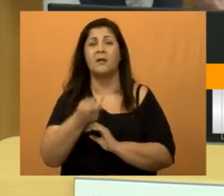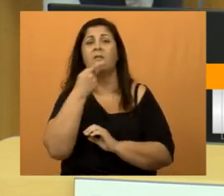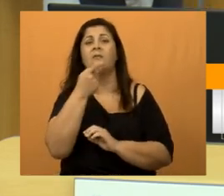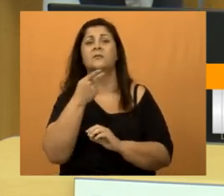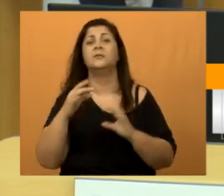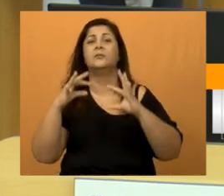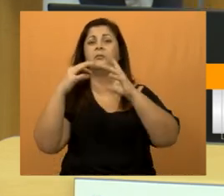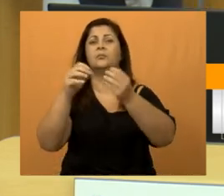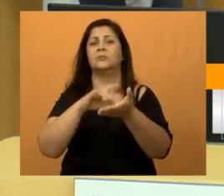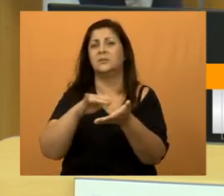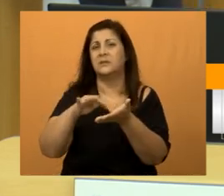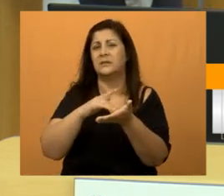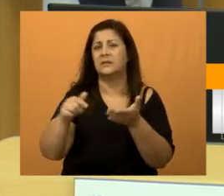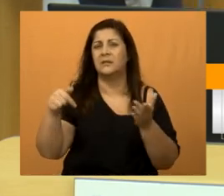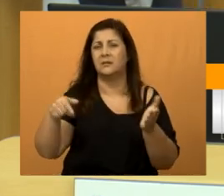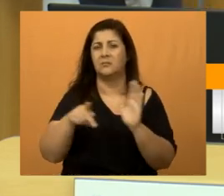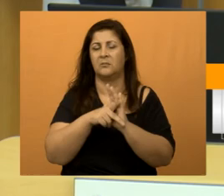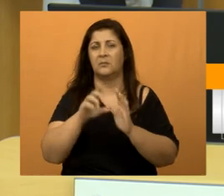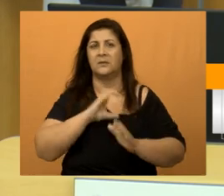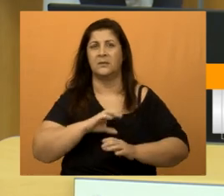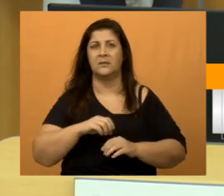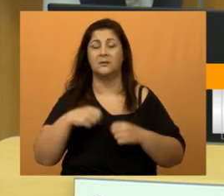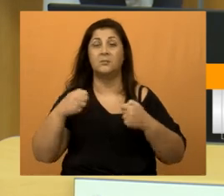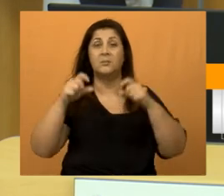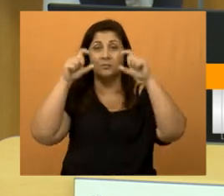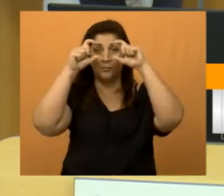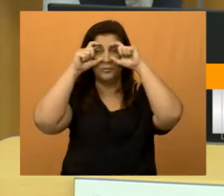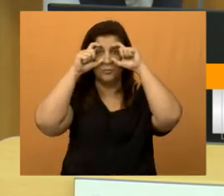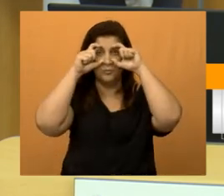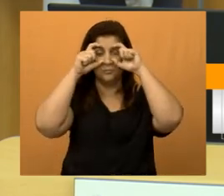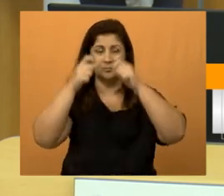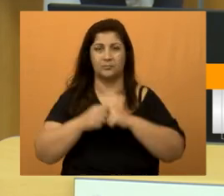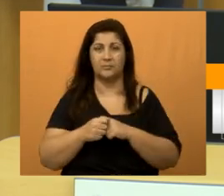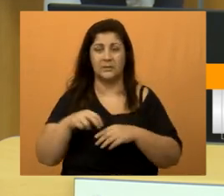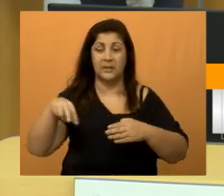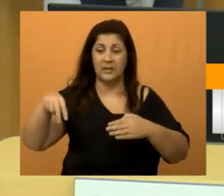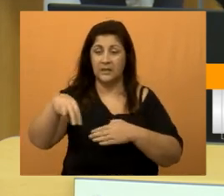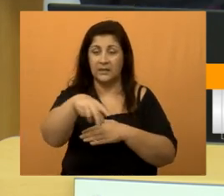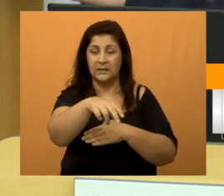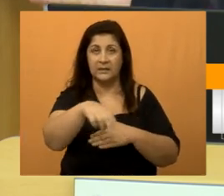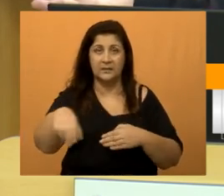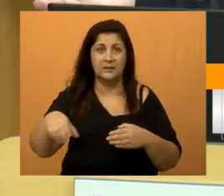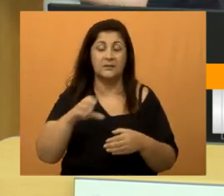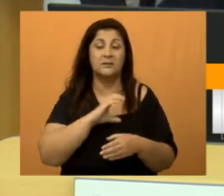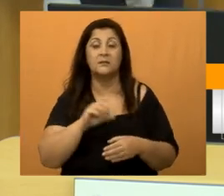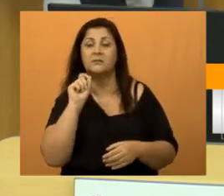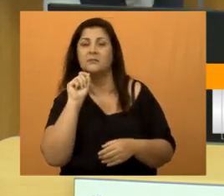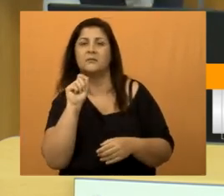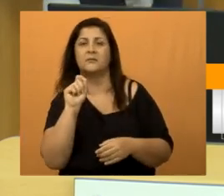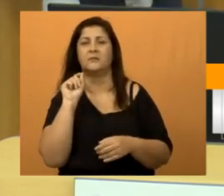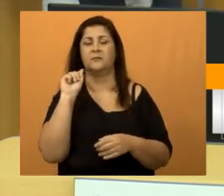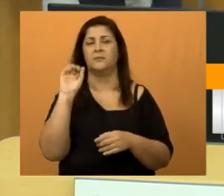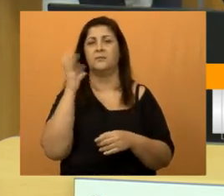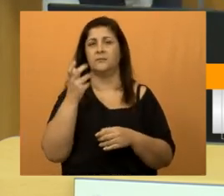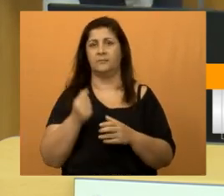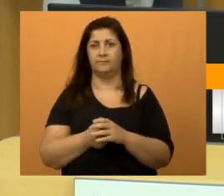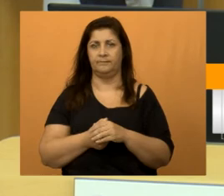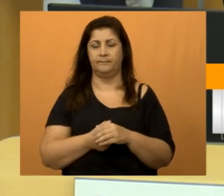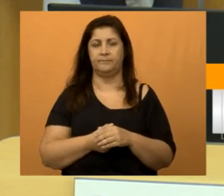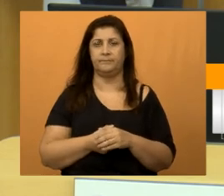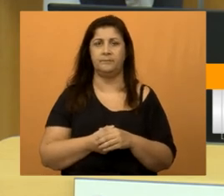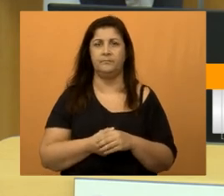secretário da cidade aí, usa óculos igual eu faço e anda para a cidade para ver o que é que acontece, porque não dá